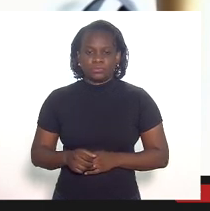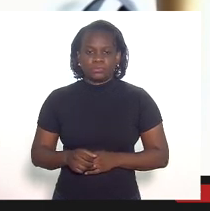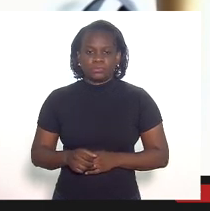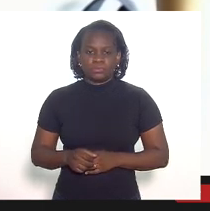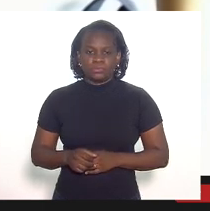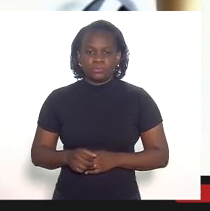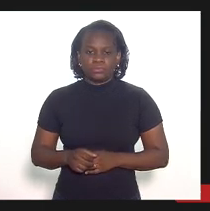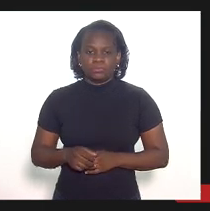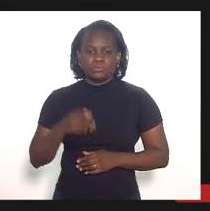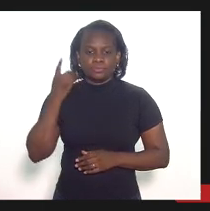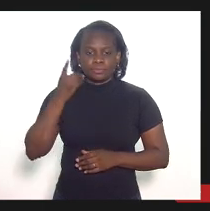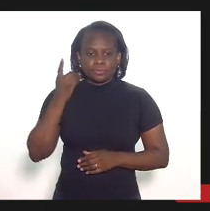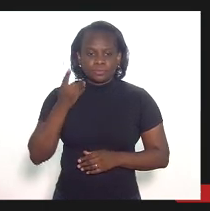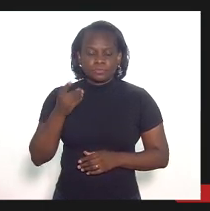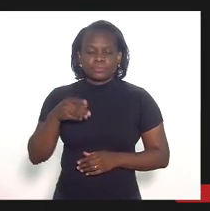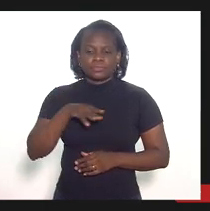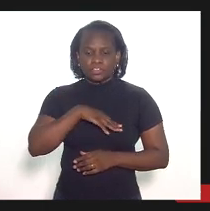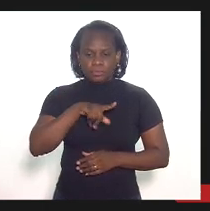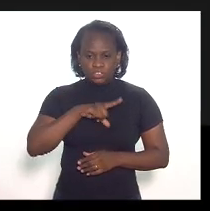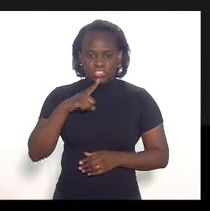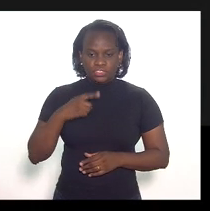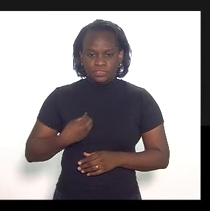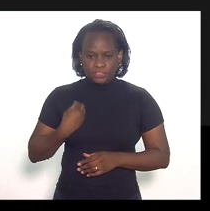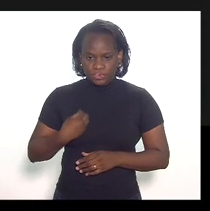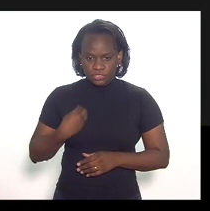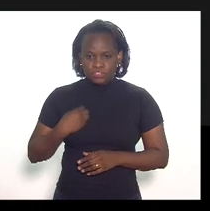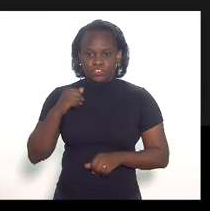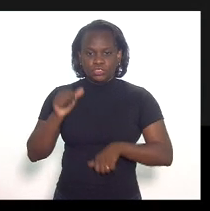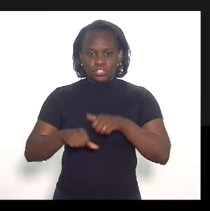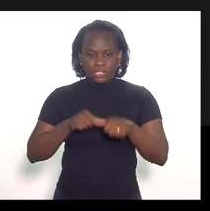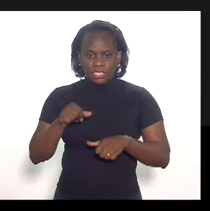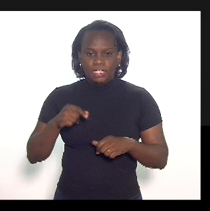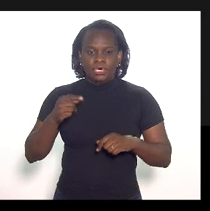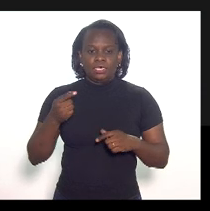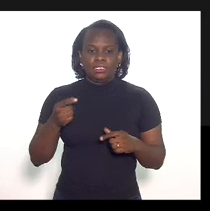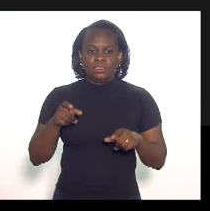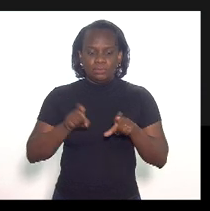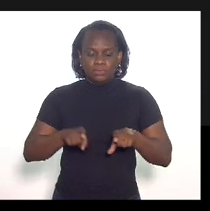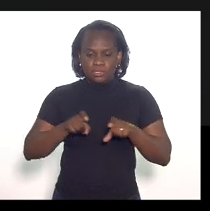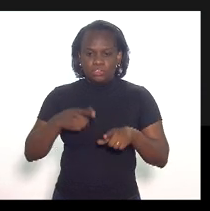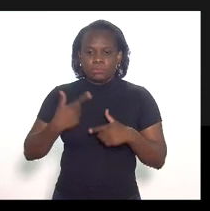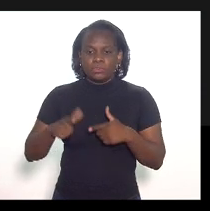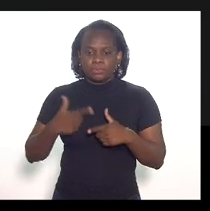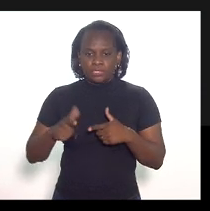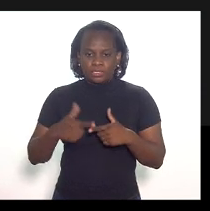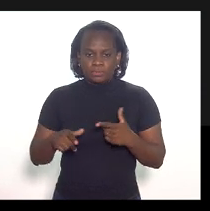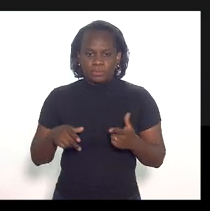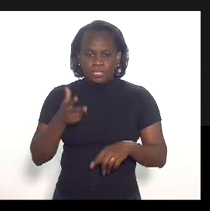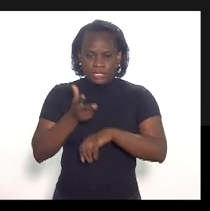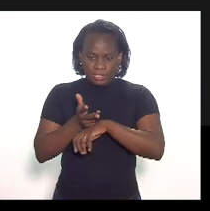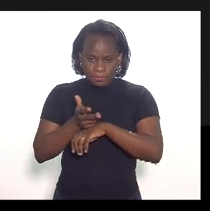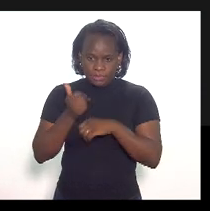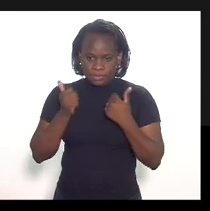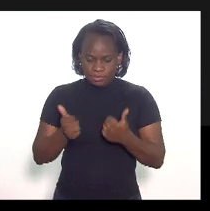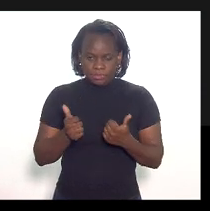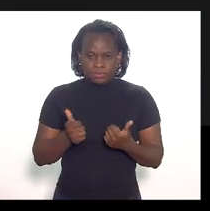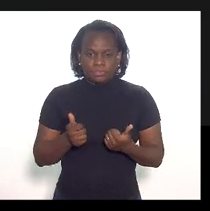procurador... Deputado do Ministério Público está presente, eu vou trocar equipamento, porque esse aqui, eu não sei porque deu algum problema na minha câmera, tá?